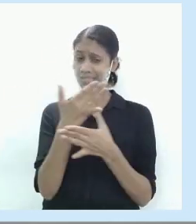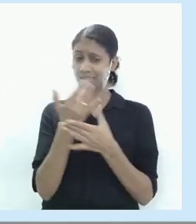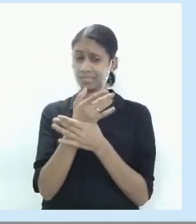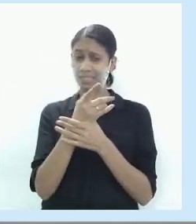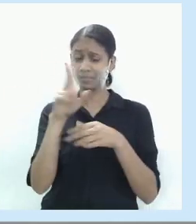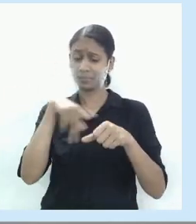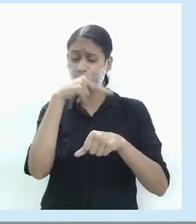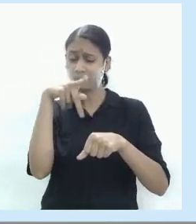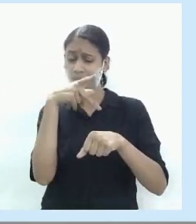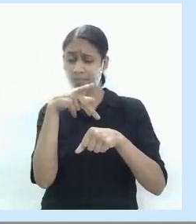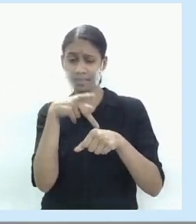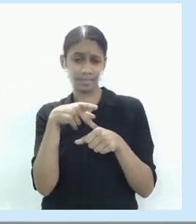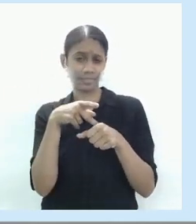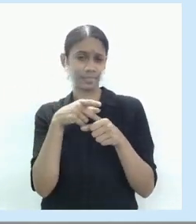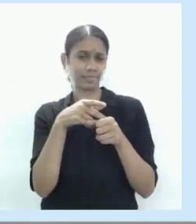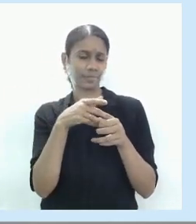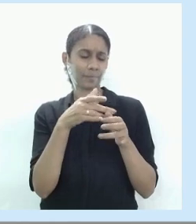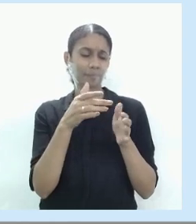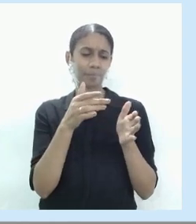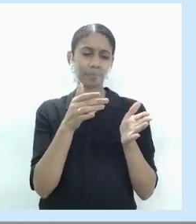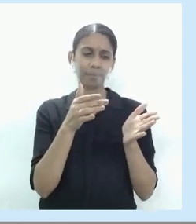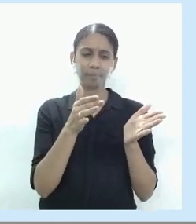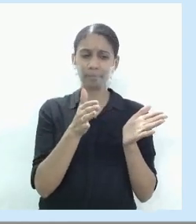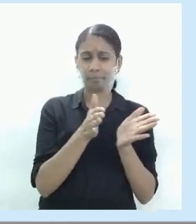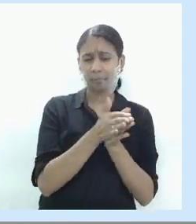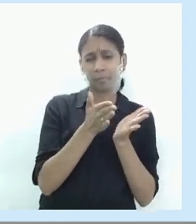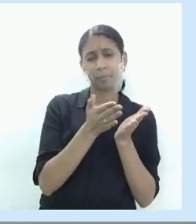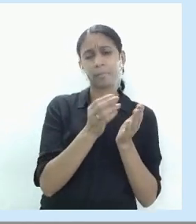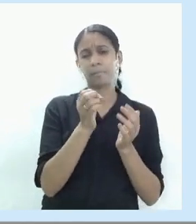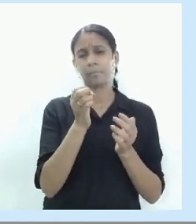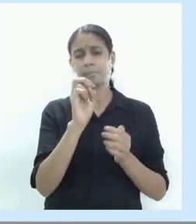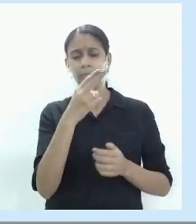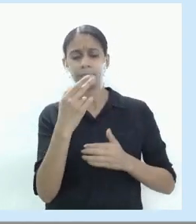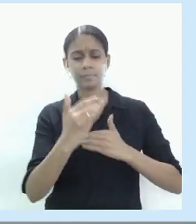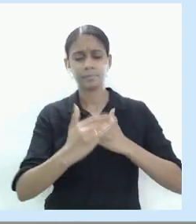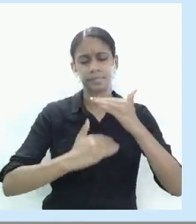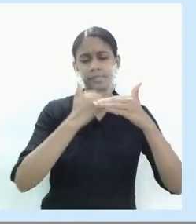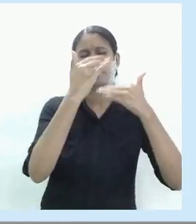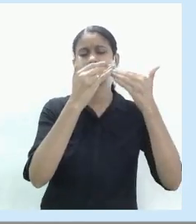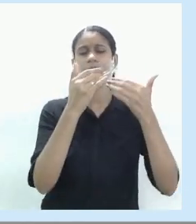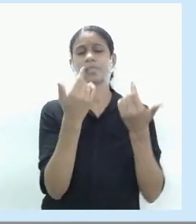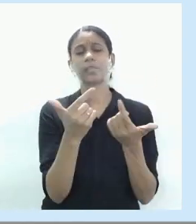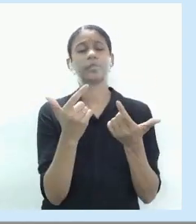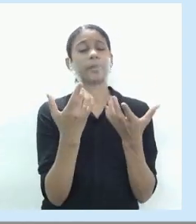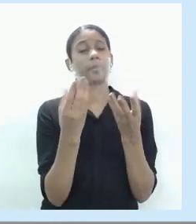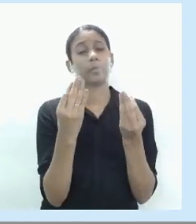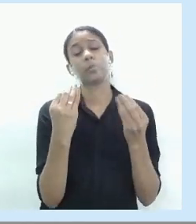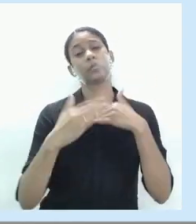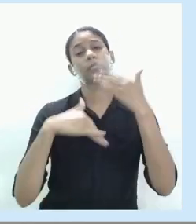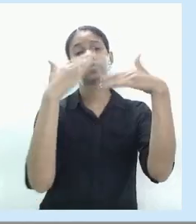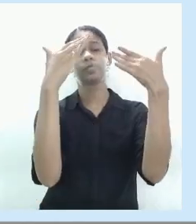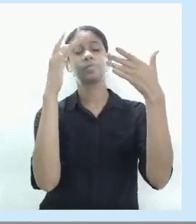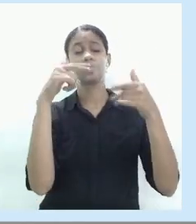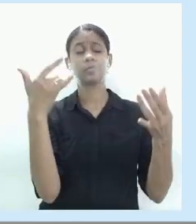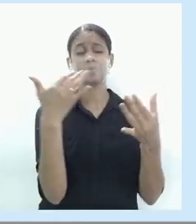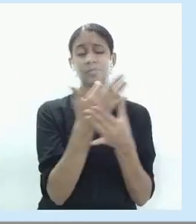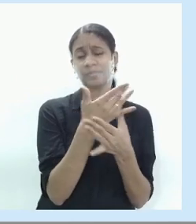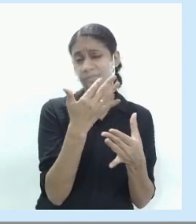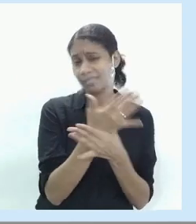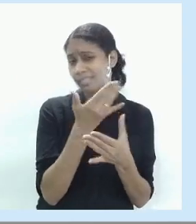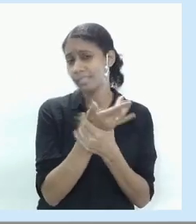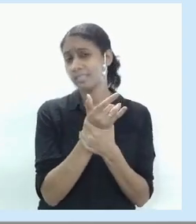periféricos e em desenvolvimento países menos desenvolvidos e mais pobres são cidades que